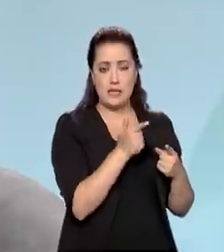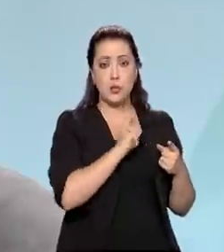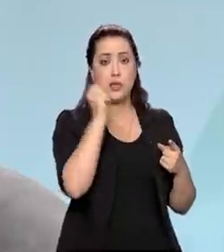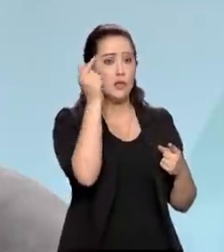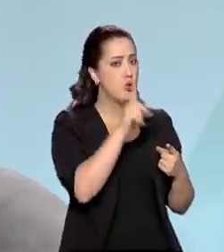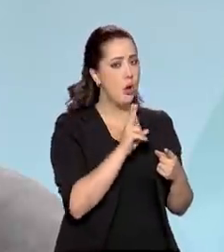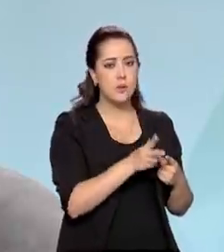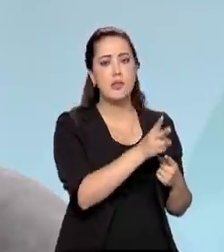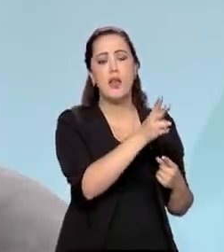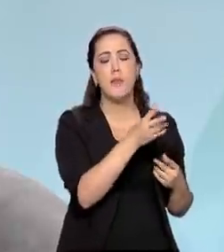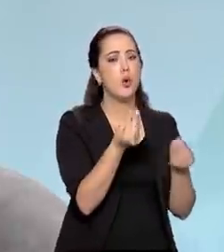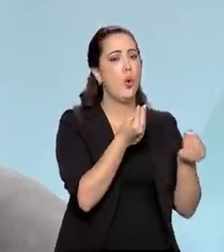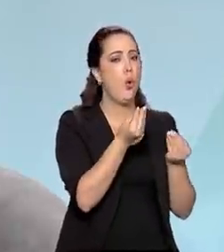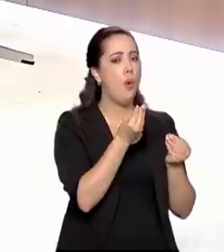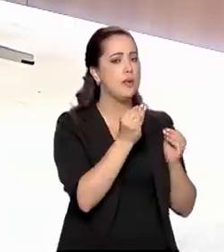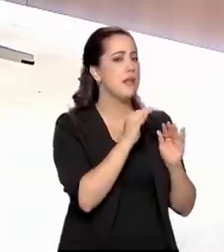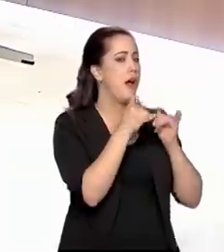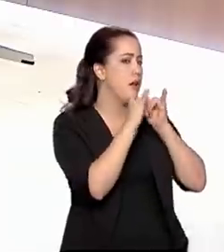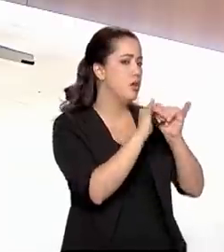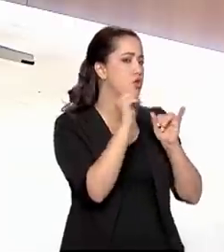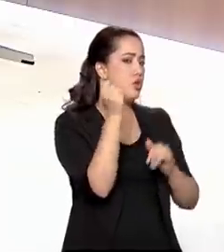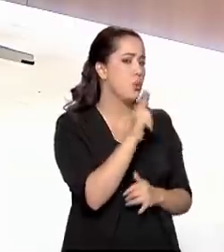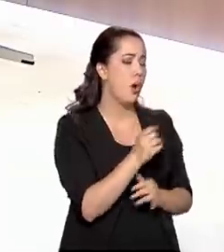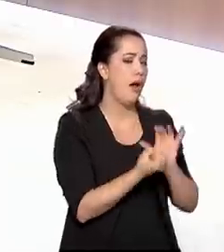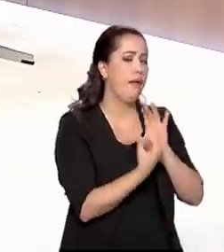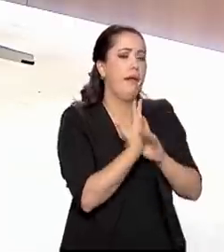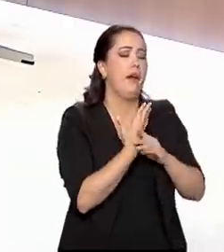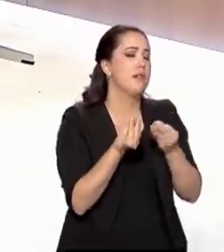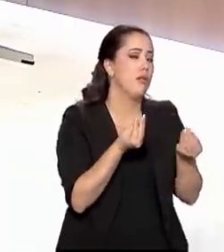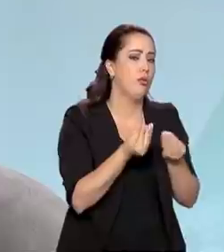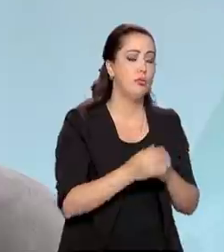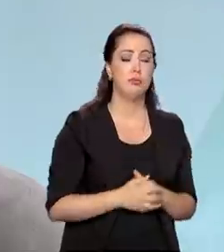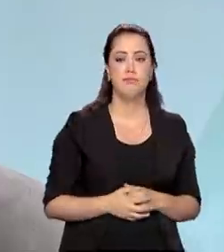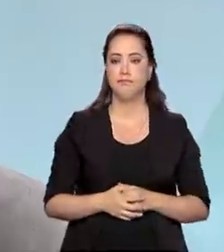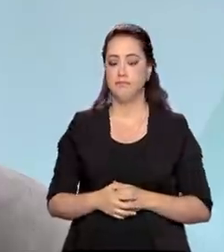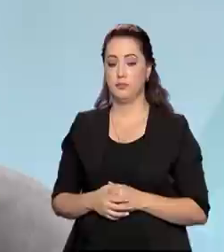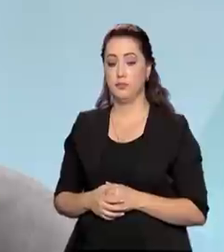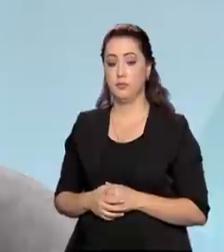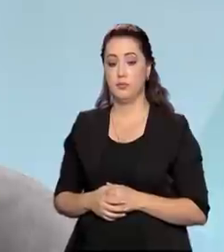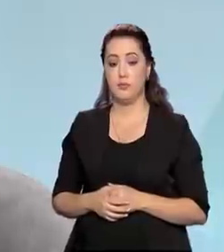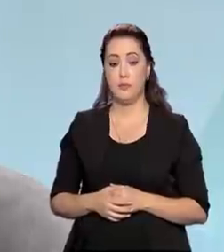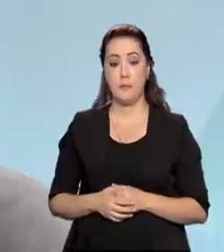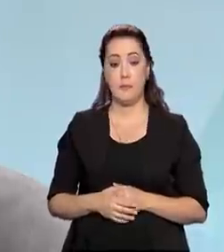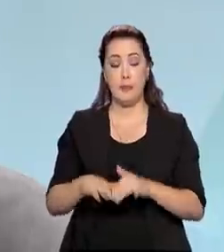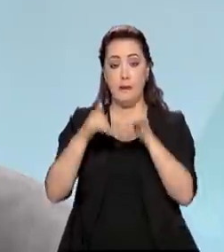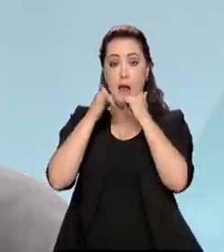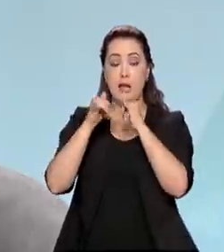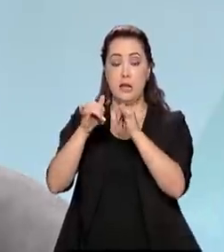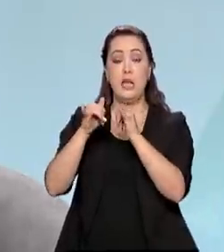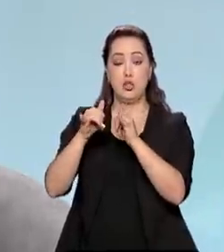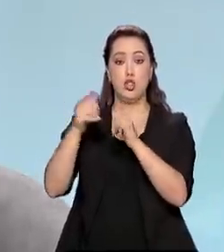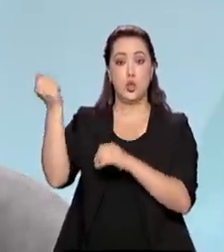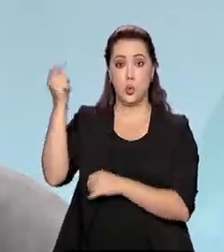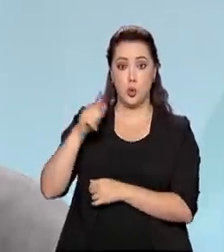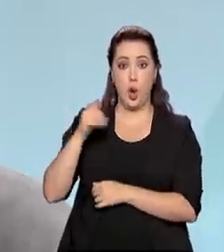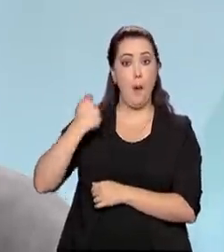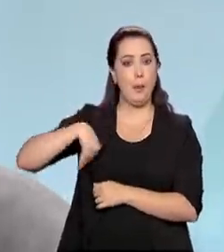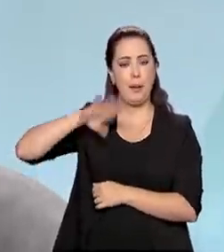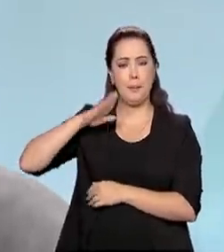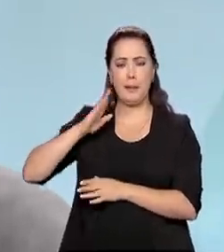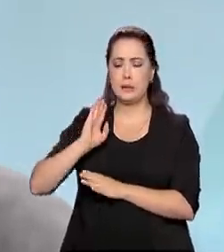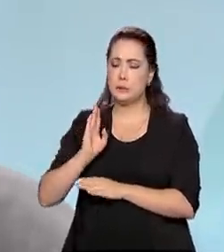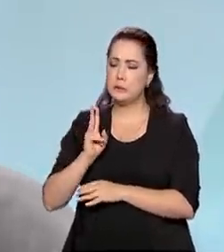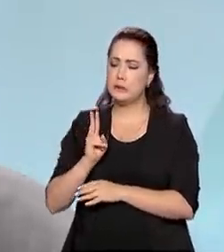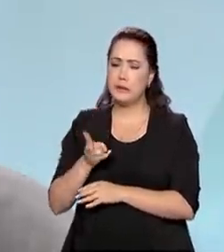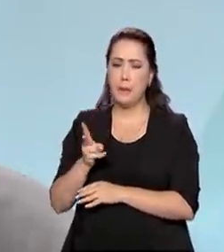que está a energia solar, que é um desses exemplos que o senhor acabou de nos dar? A energia solar é a que mais cresce no Brasil. O Brasil,